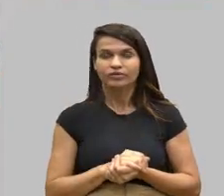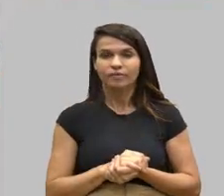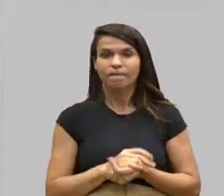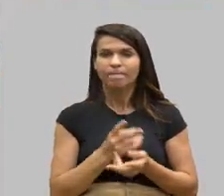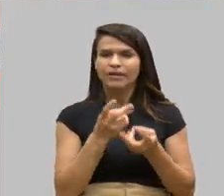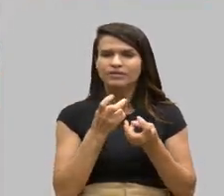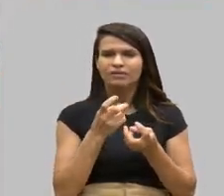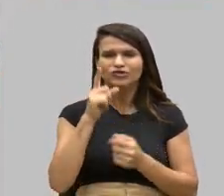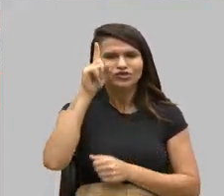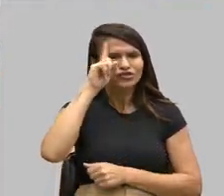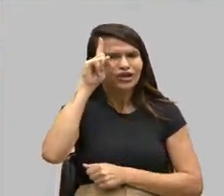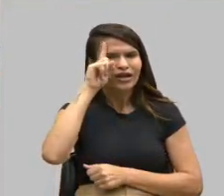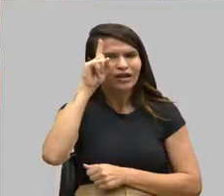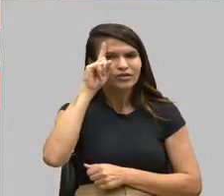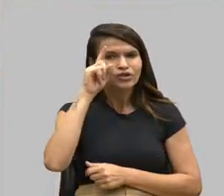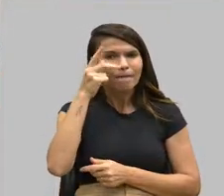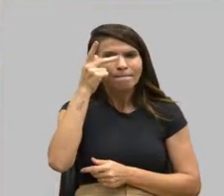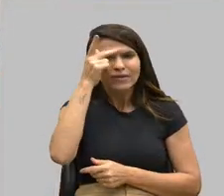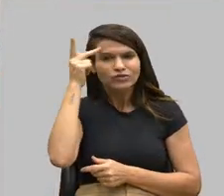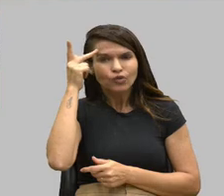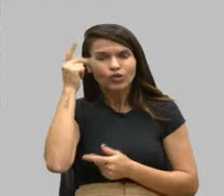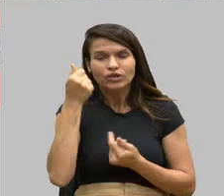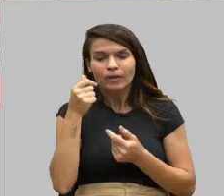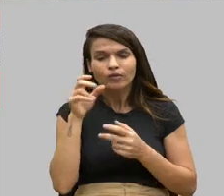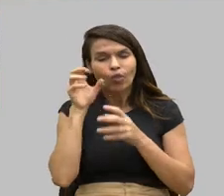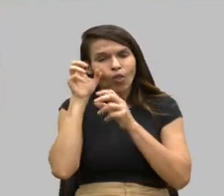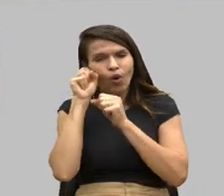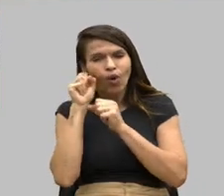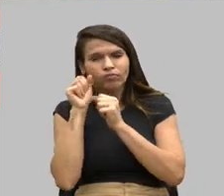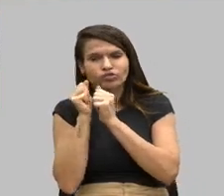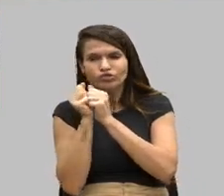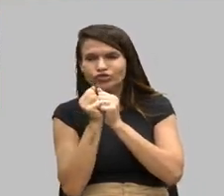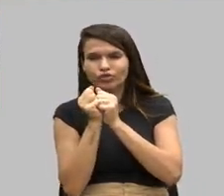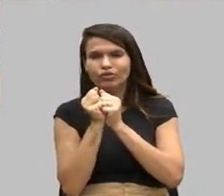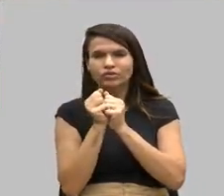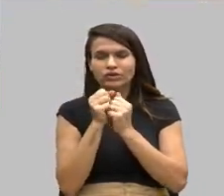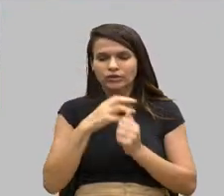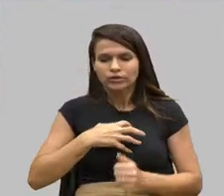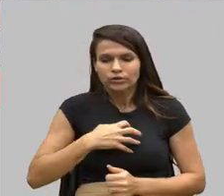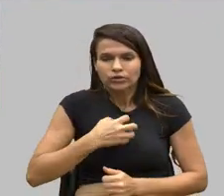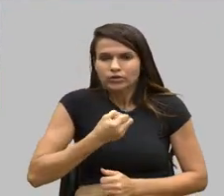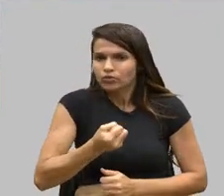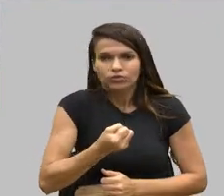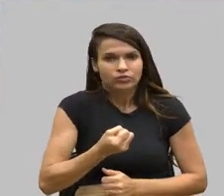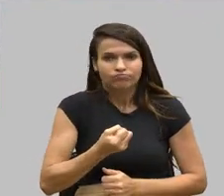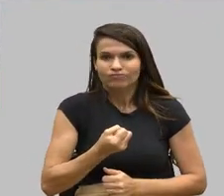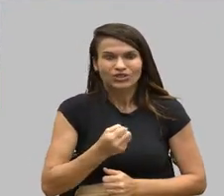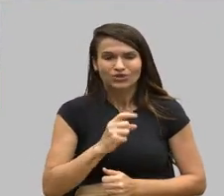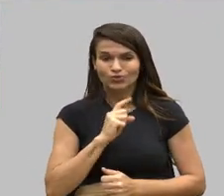dormem ao nosso lado e se matam, estão travando lutas internas, a gente não conhece.